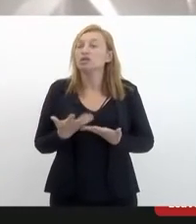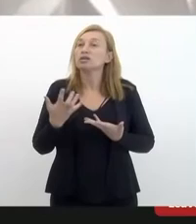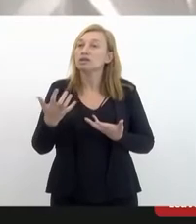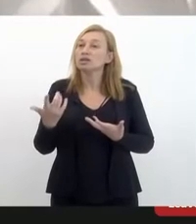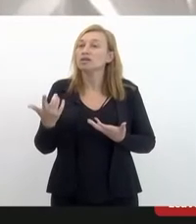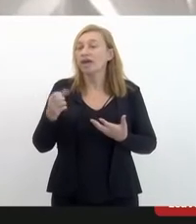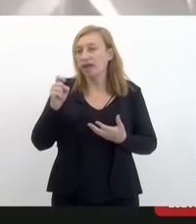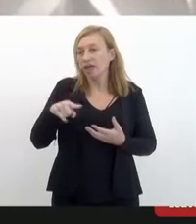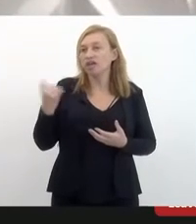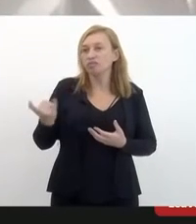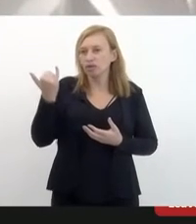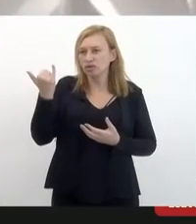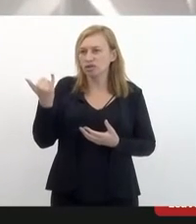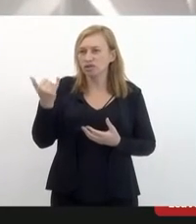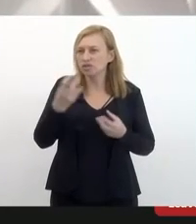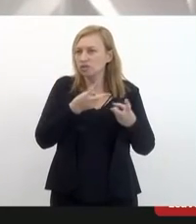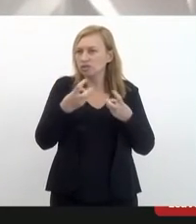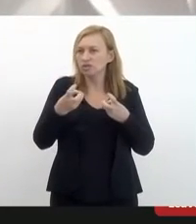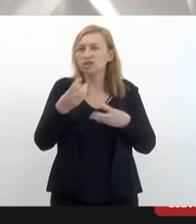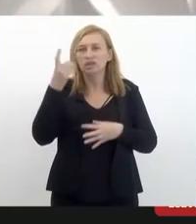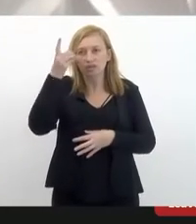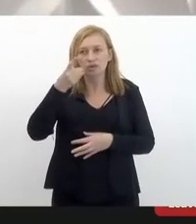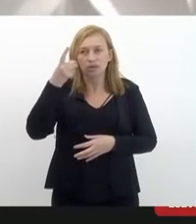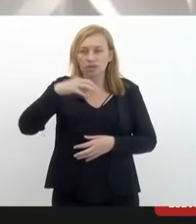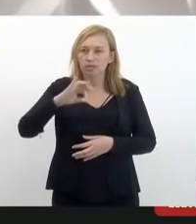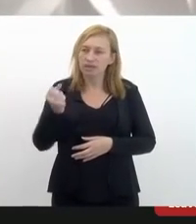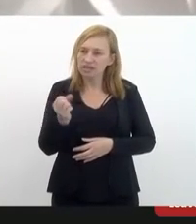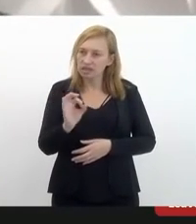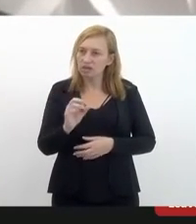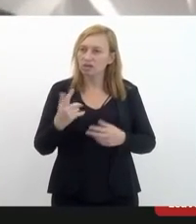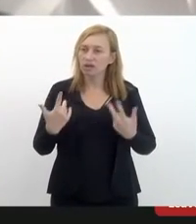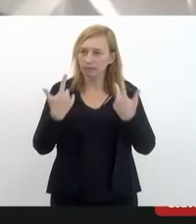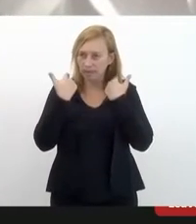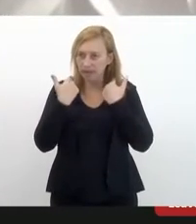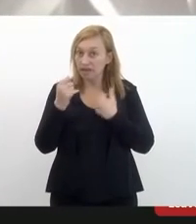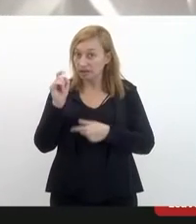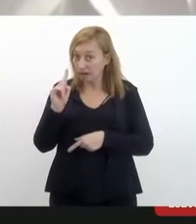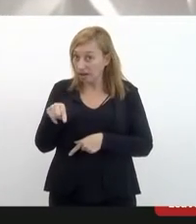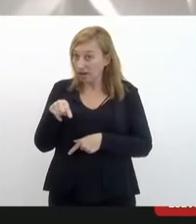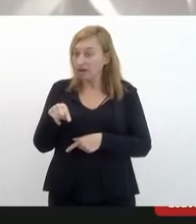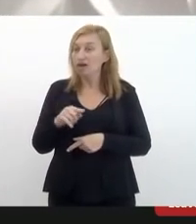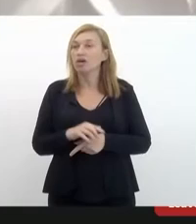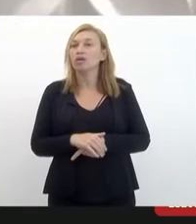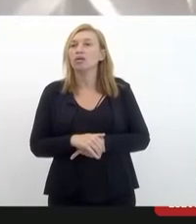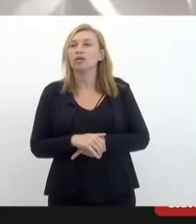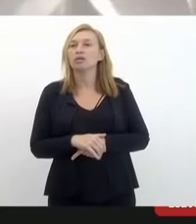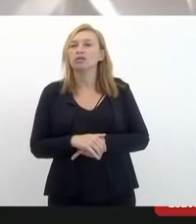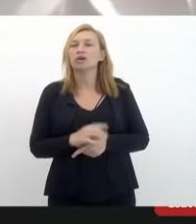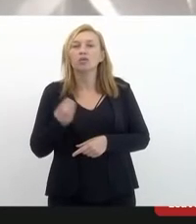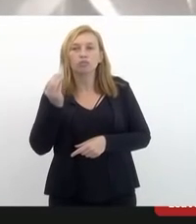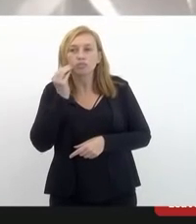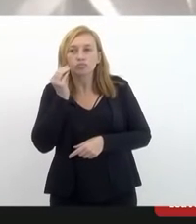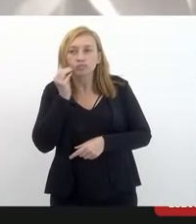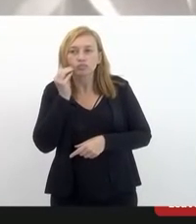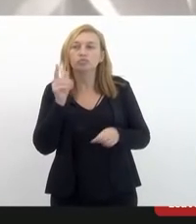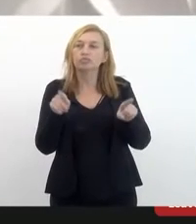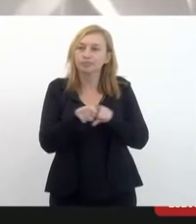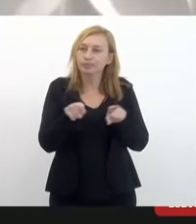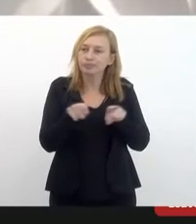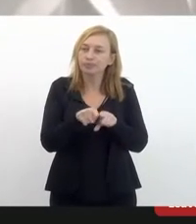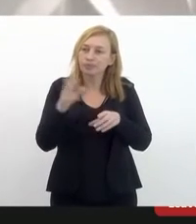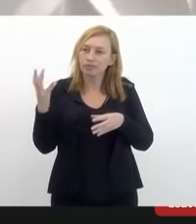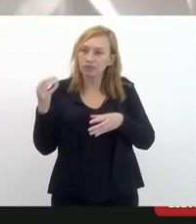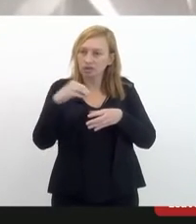Então, seria importante verificar com o deputado Marcelo Cabelereiro, é a oportunidade também